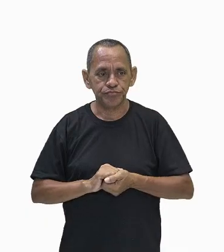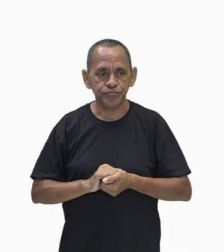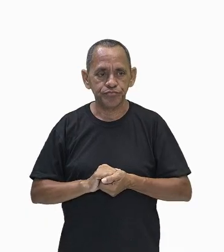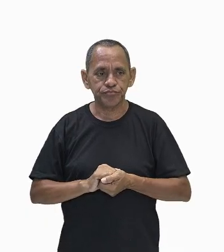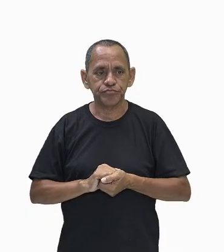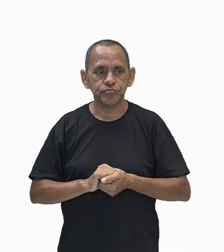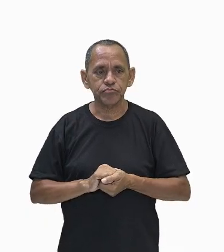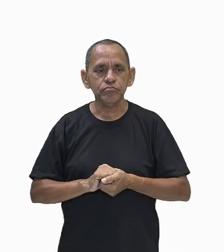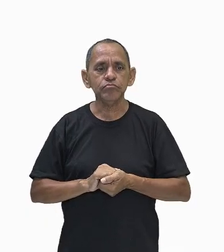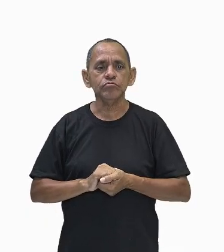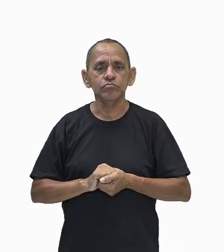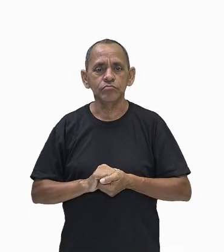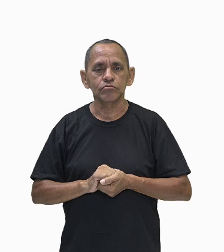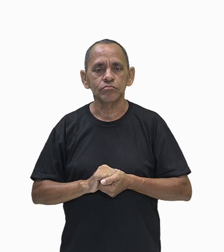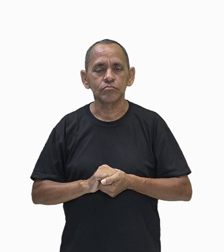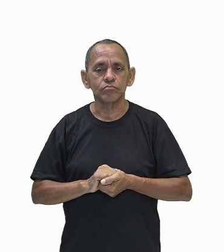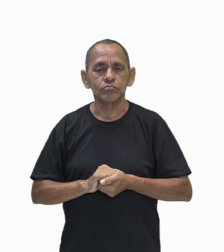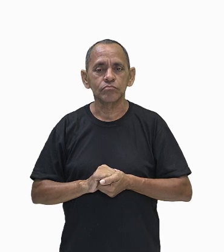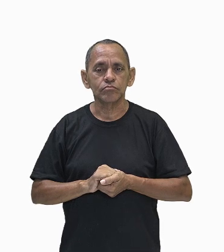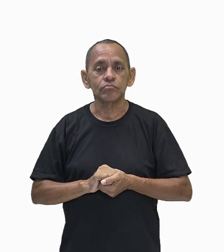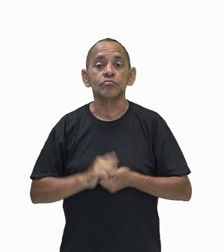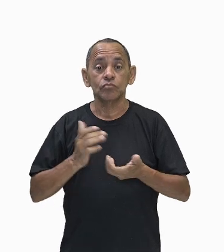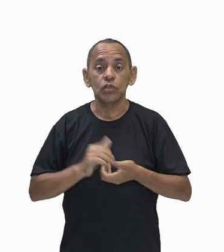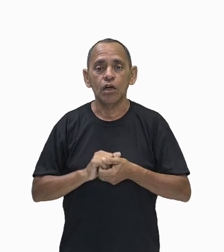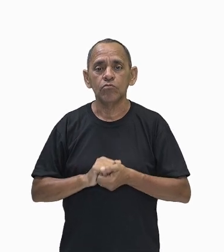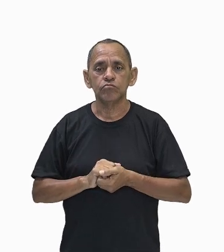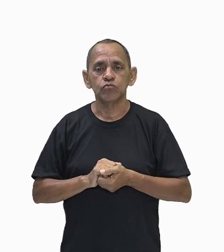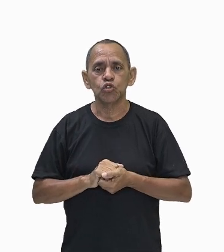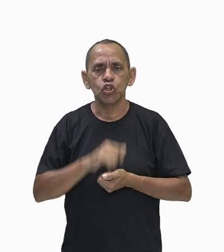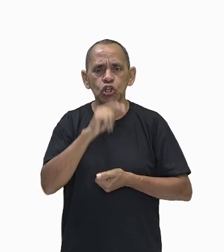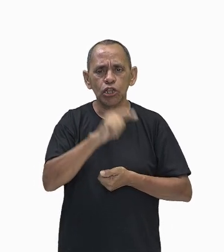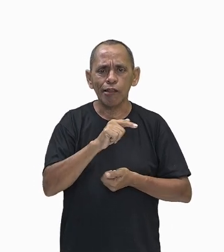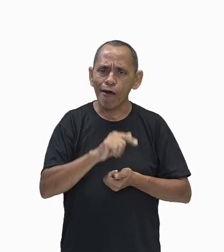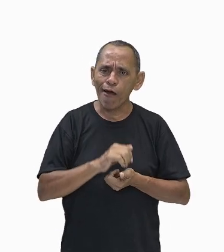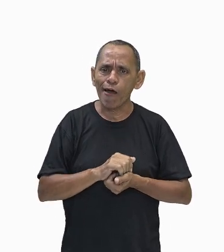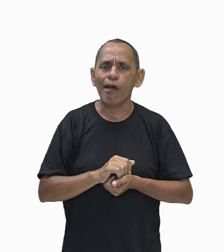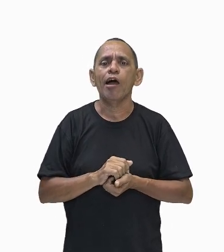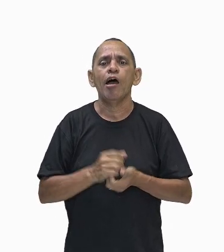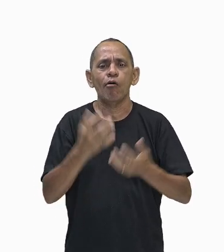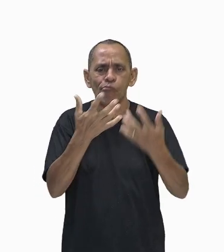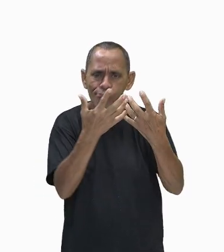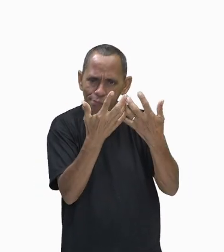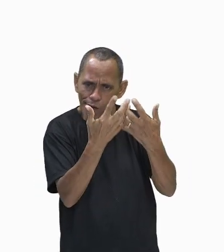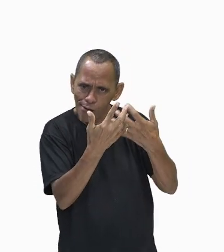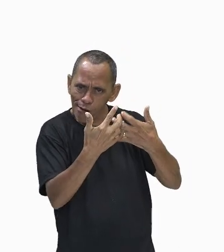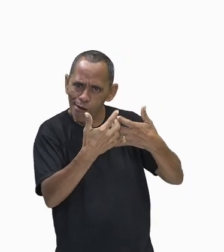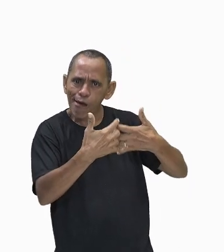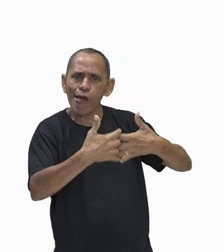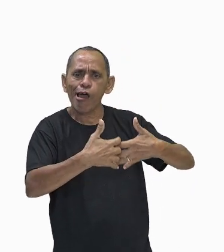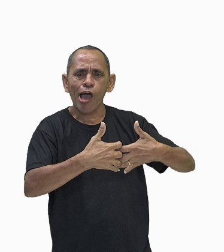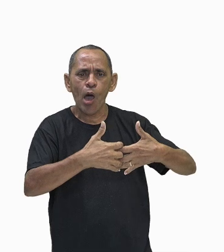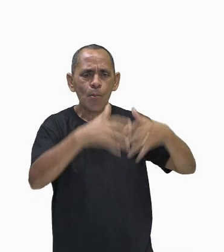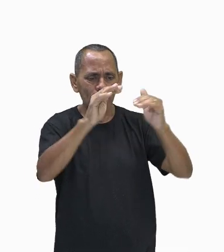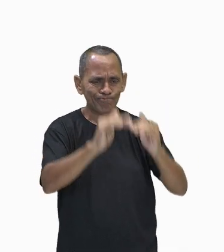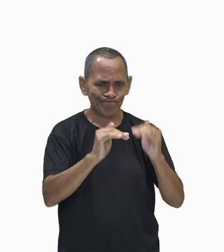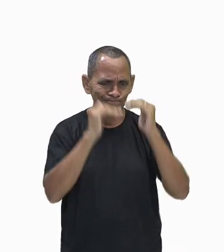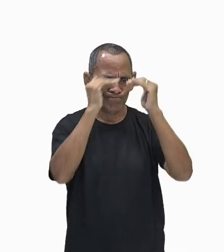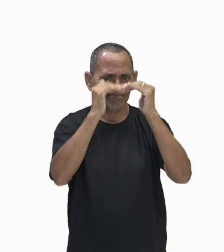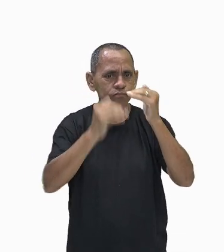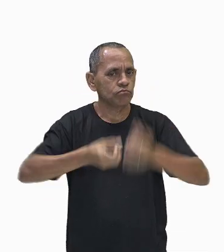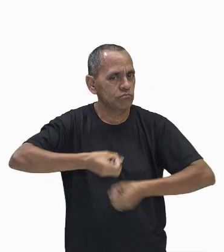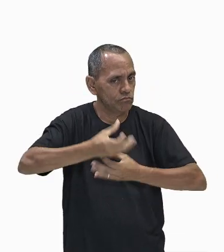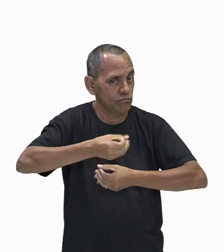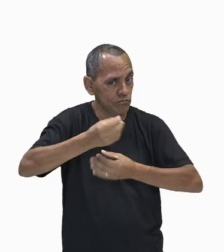adiante, então, vamos lá. Na maquinofatura, como o próprio nome já diz, as máquinas tornam-se soberanas no processo de produção.